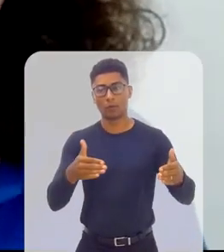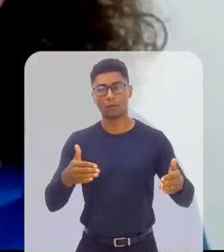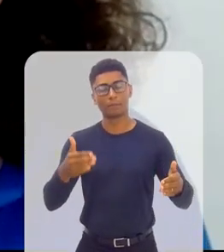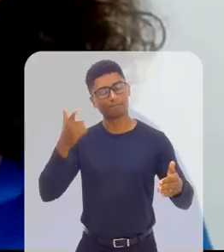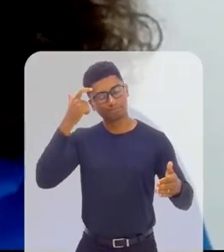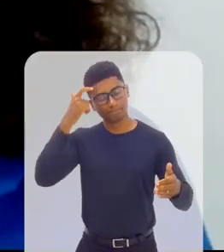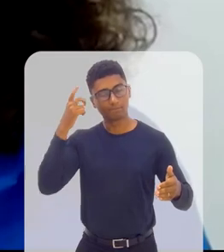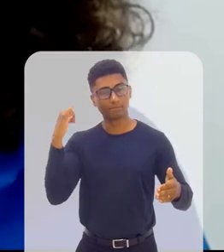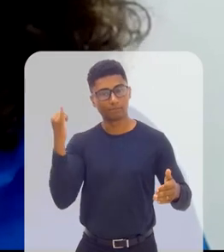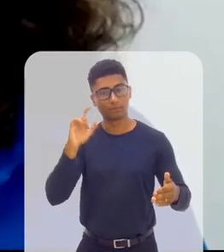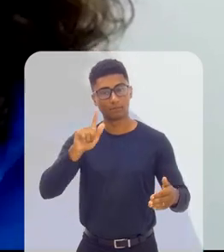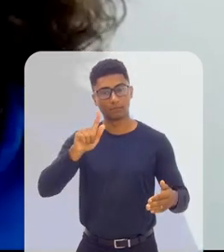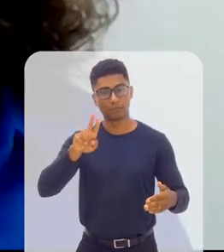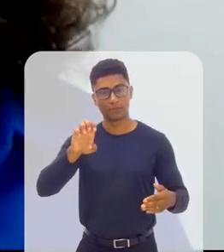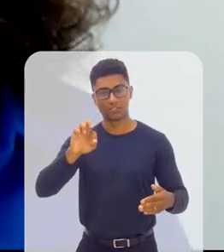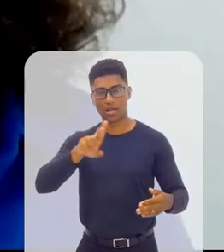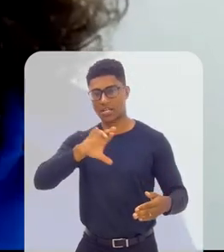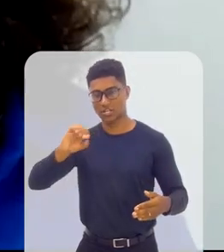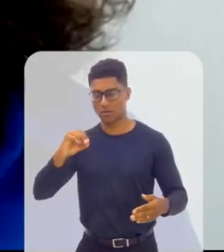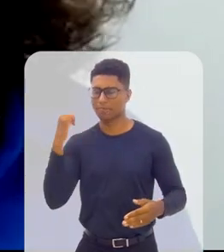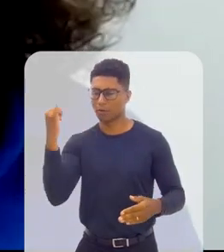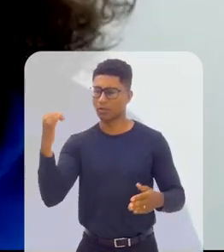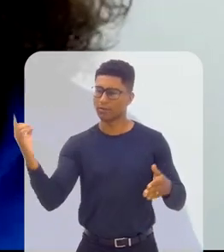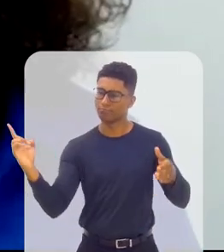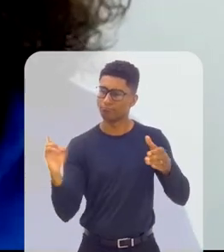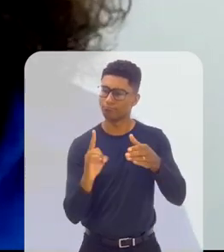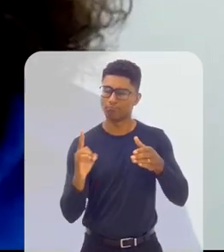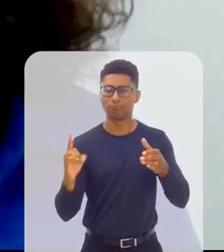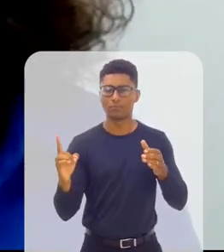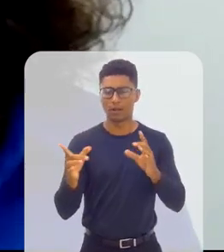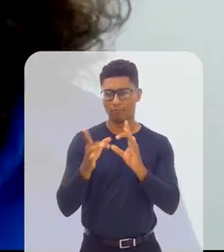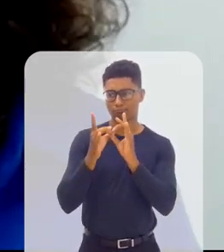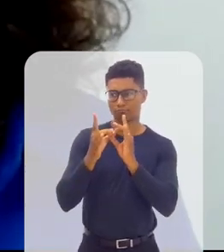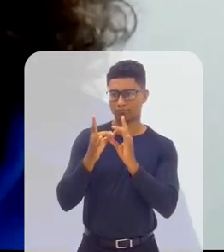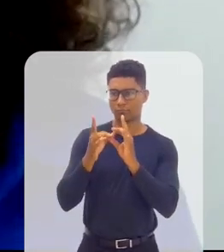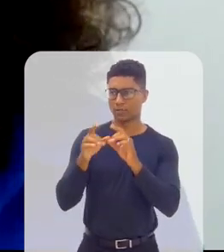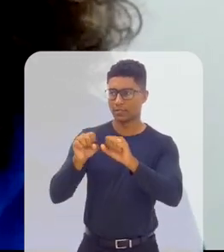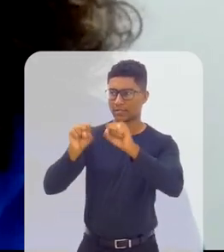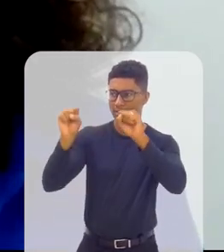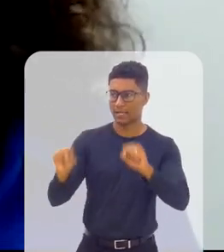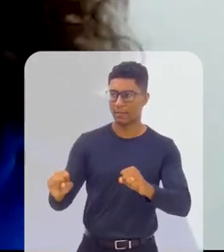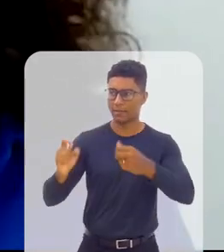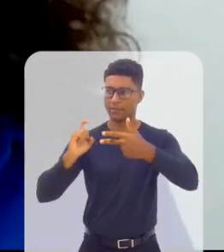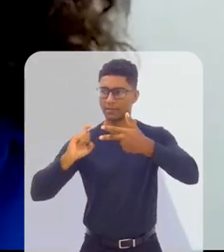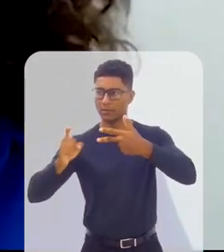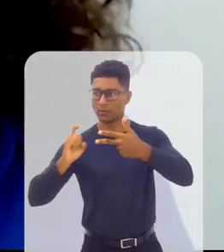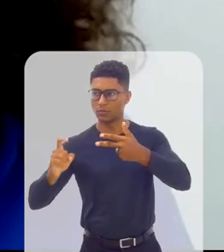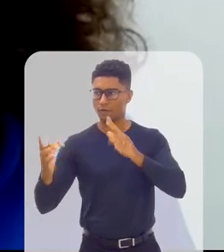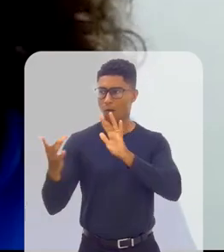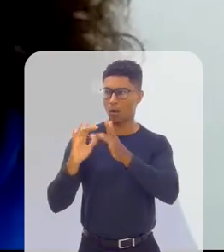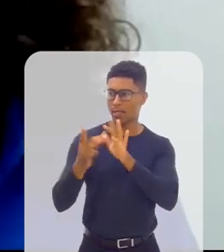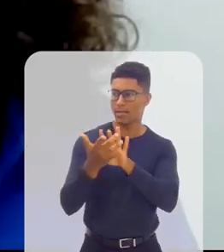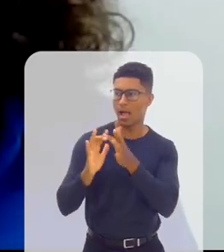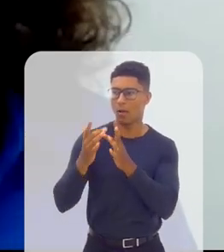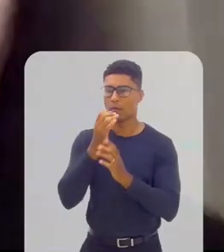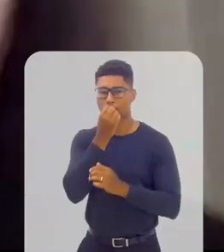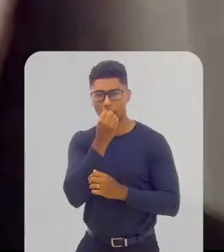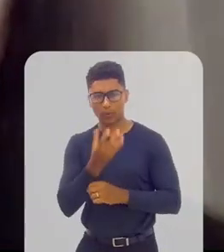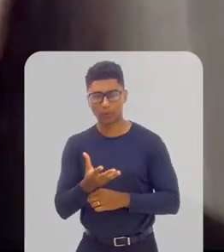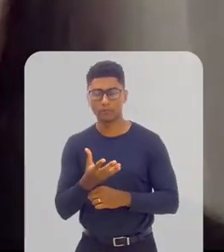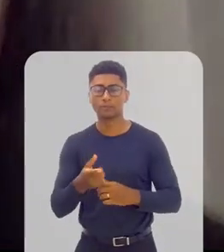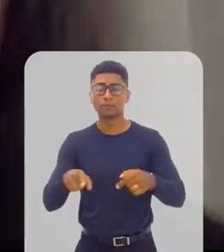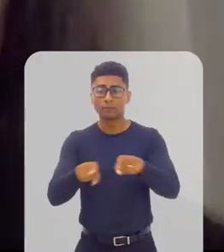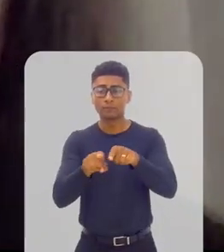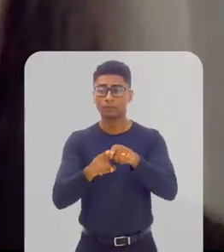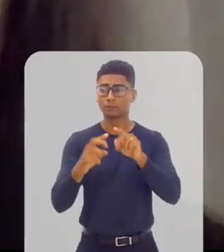Rio estar participando, porque a gente tem essa conexão direta com quem está dentro do sistema do Executivo, fazendo acontecer, e tem